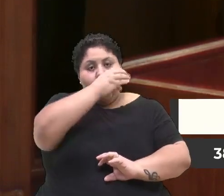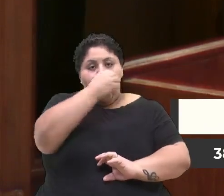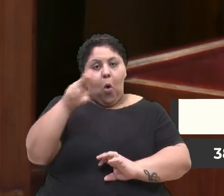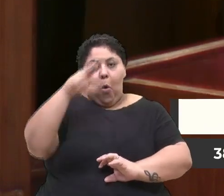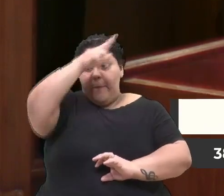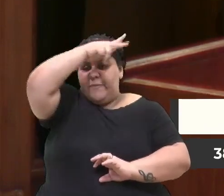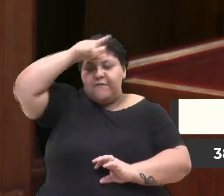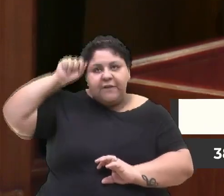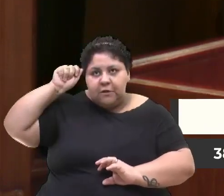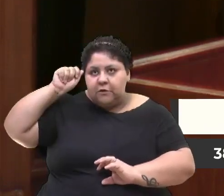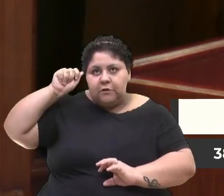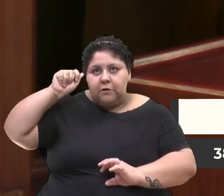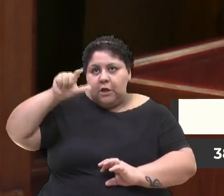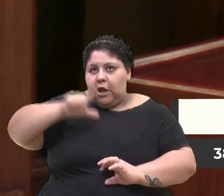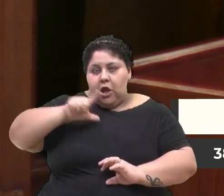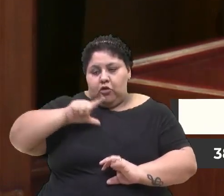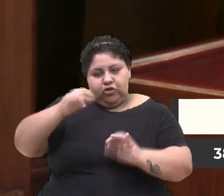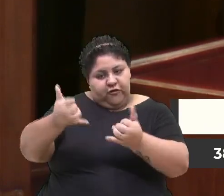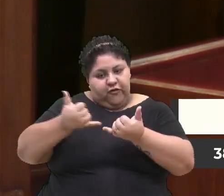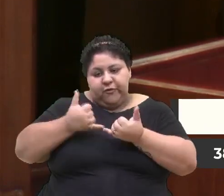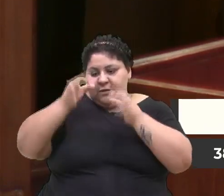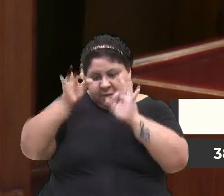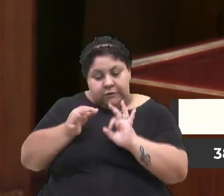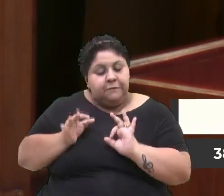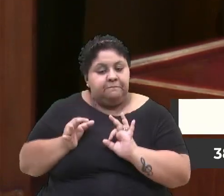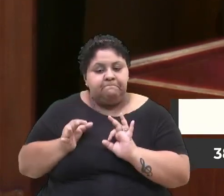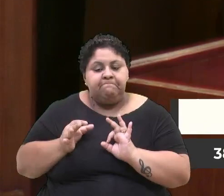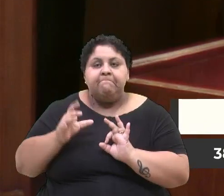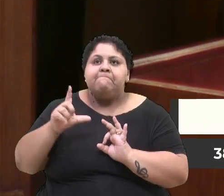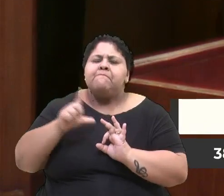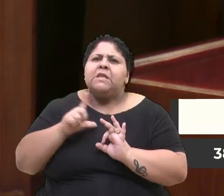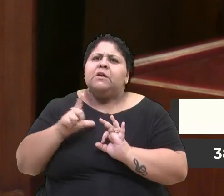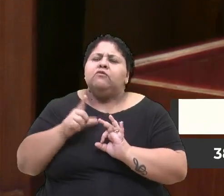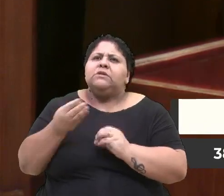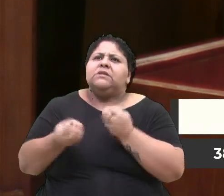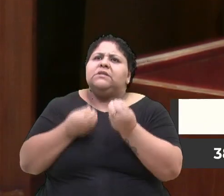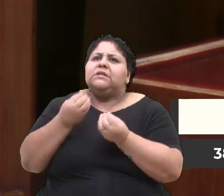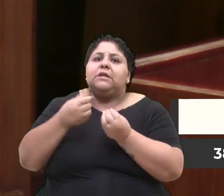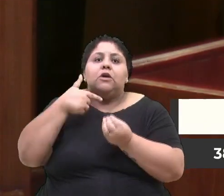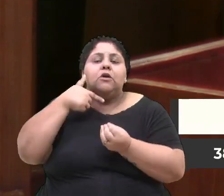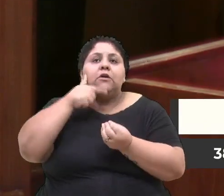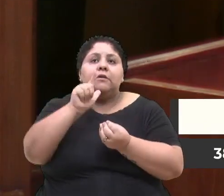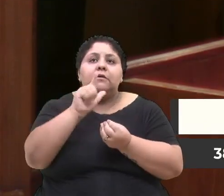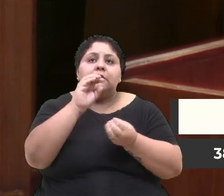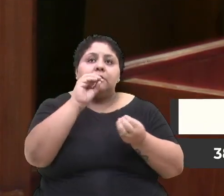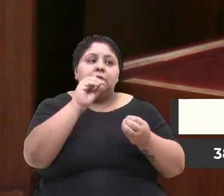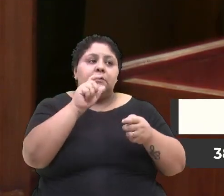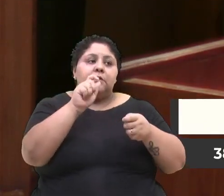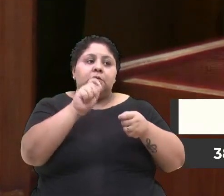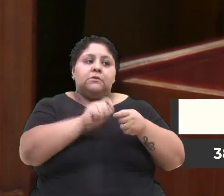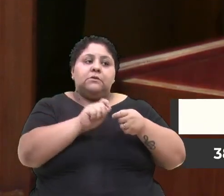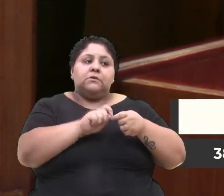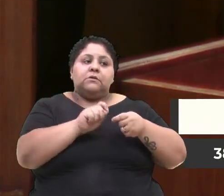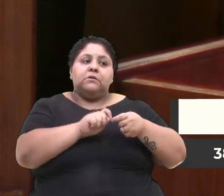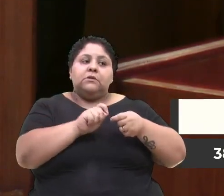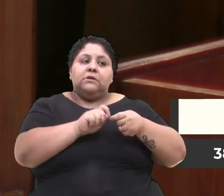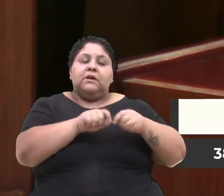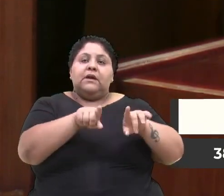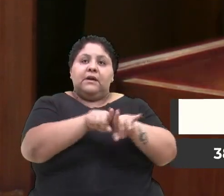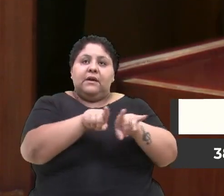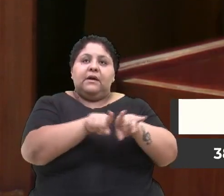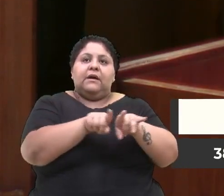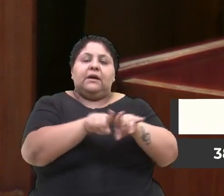está, eu não tive essa informação correta, não está conseguindo fazer essa licitação, que sabia que